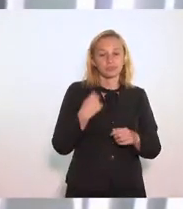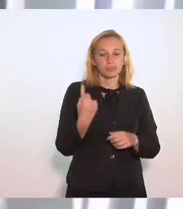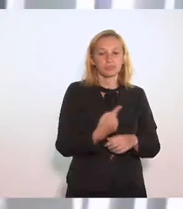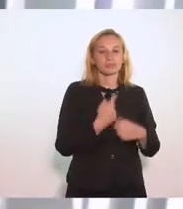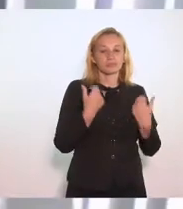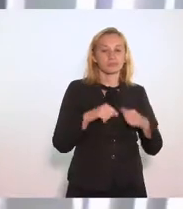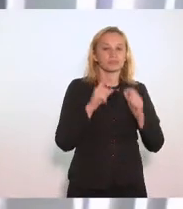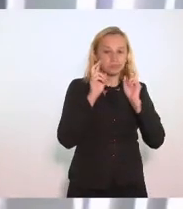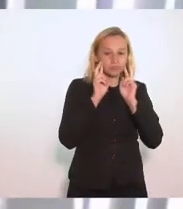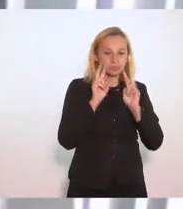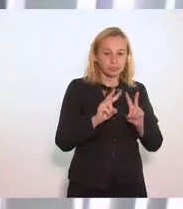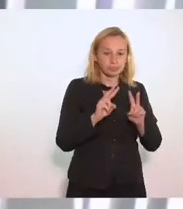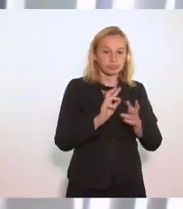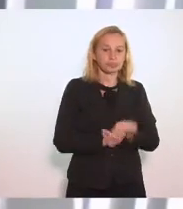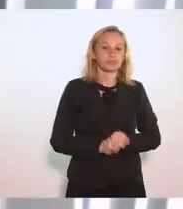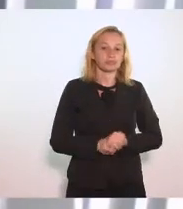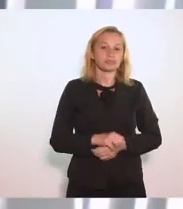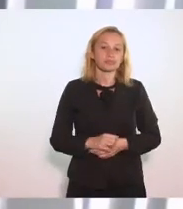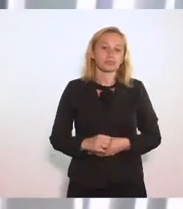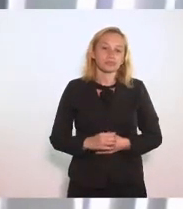vanguarda Que é o estado Do Rio de Janeiro